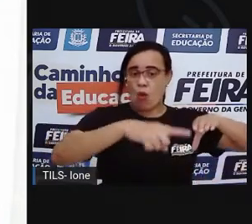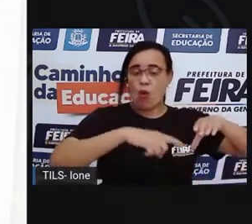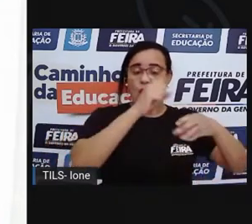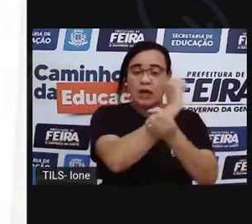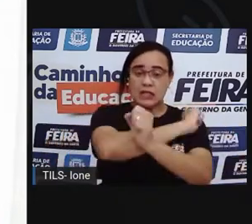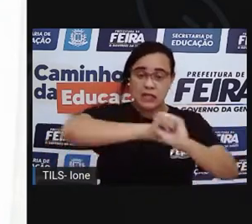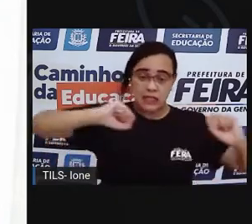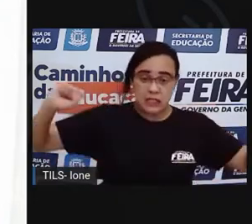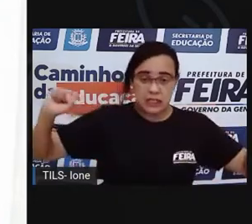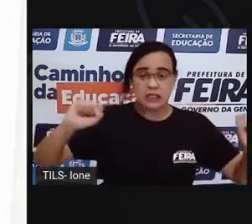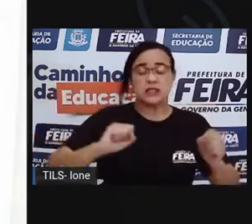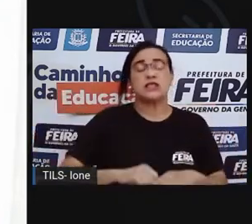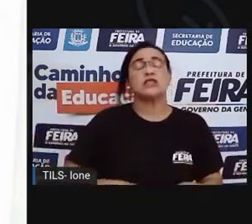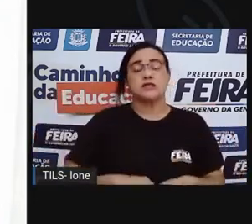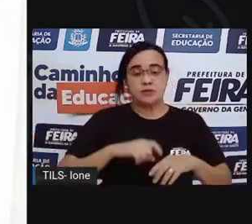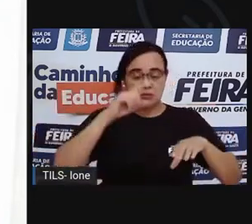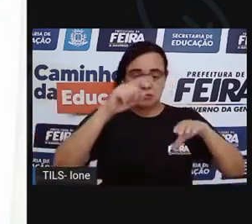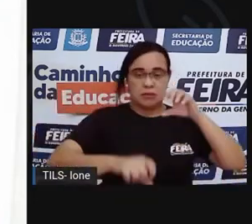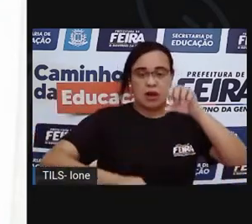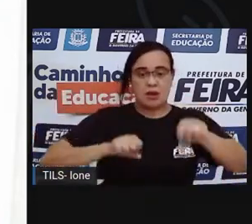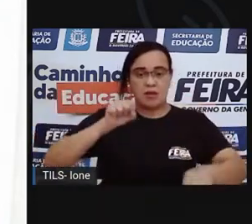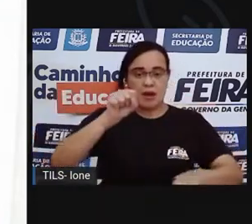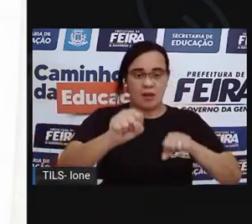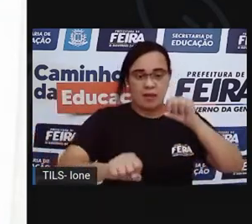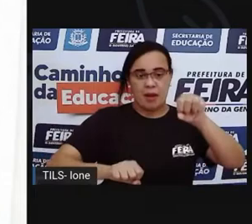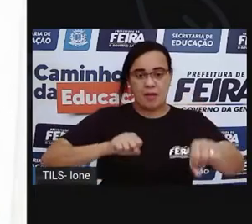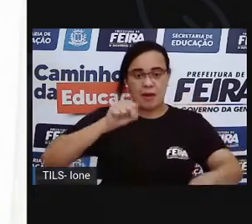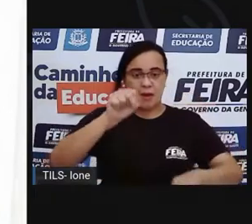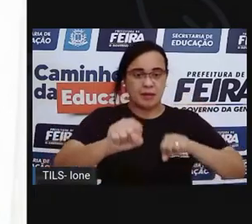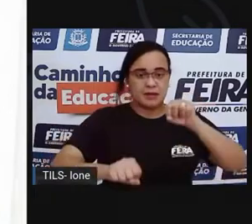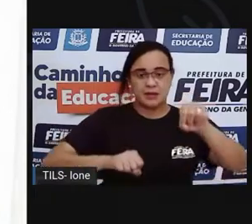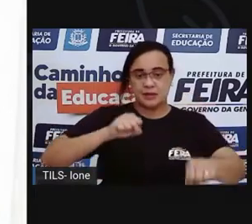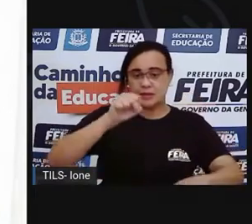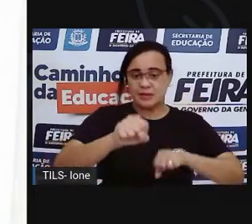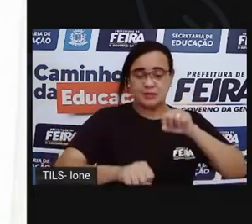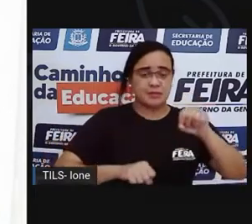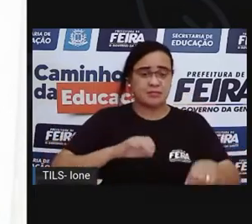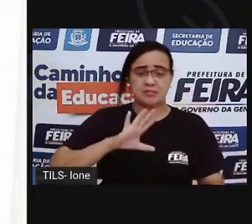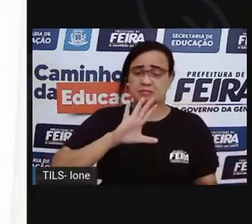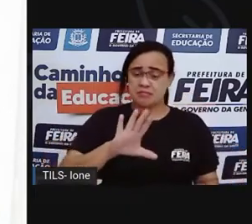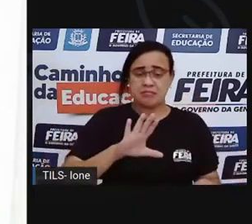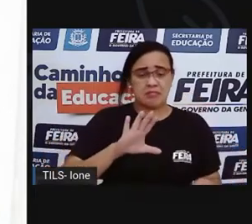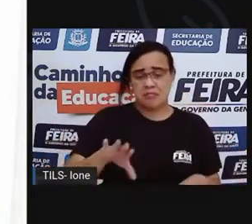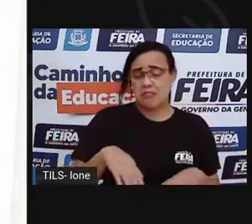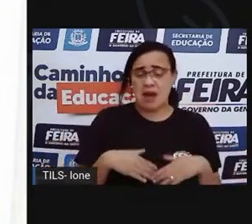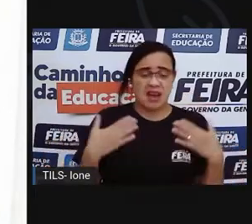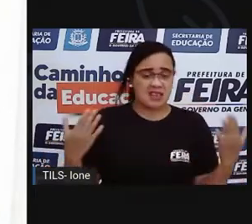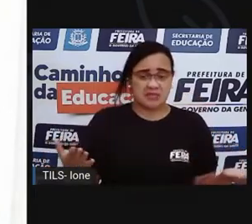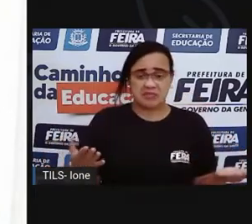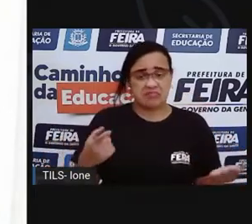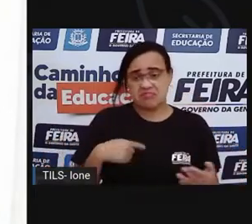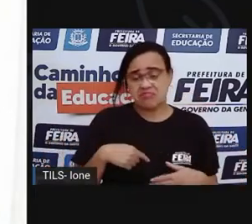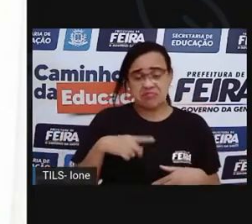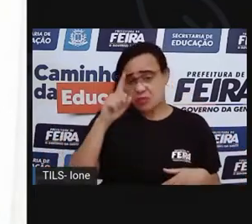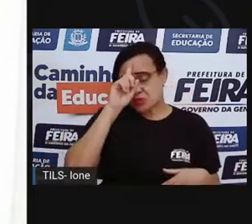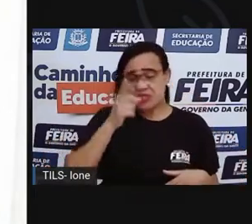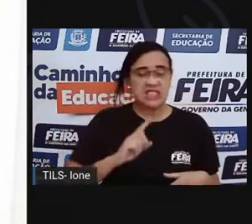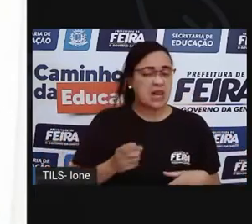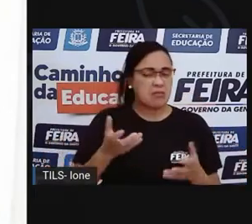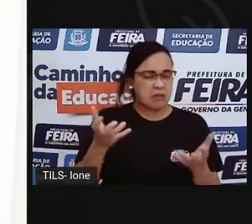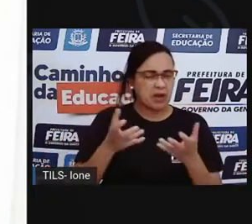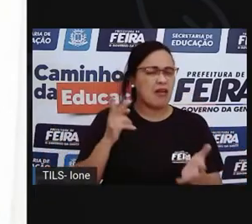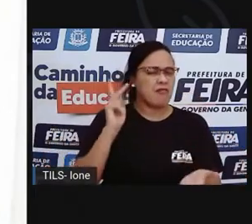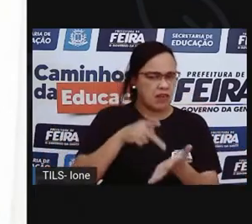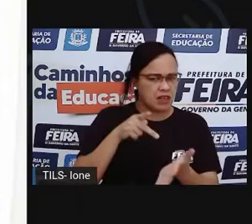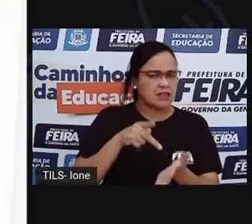Cecília. Acontece que Lili não estava muito convencida se queria largar o celular para brincar com os